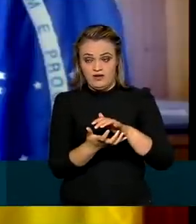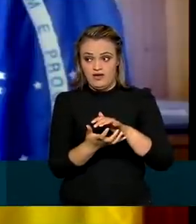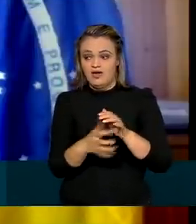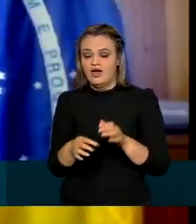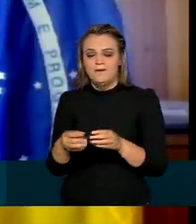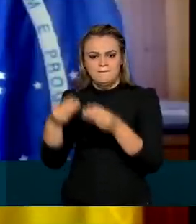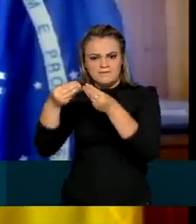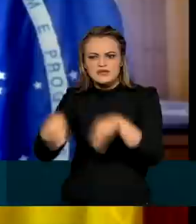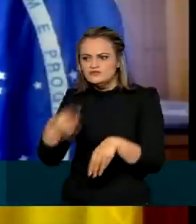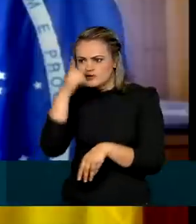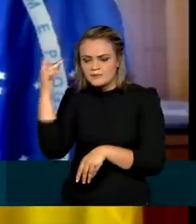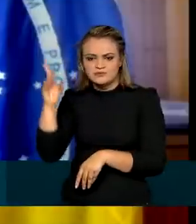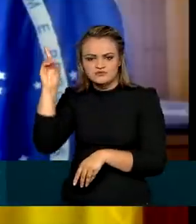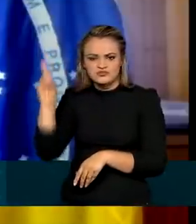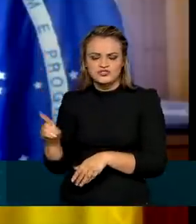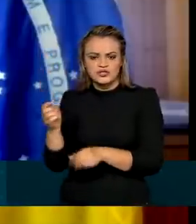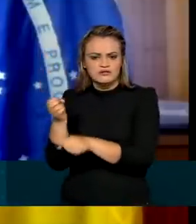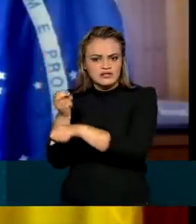adquiridos atuais.